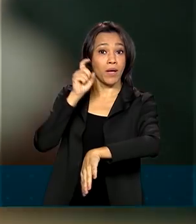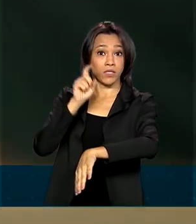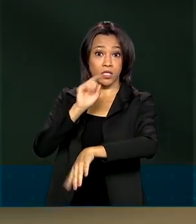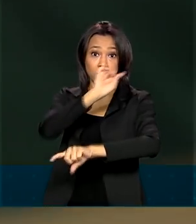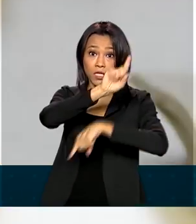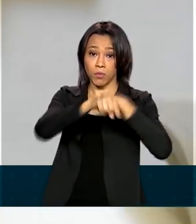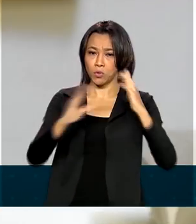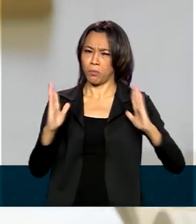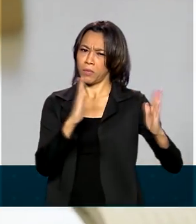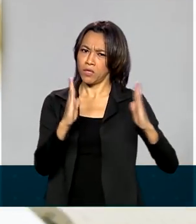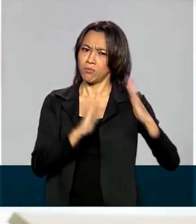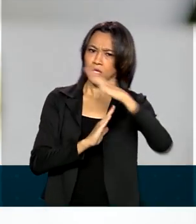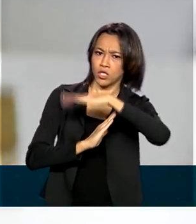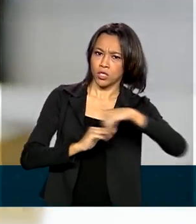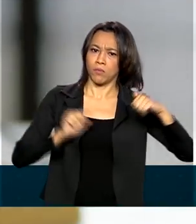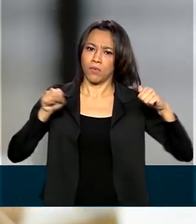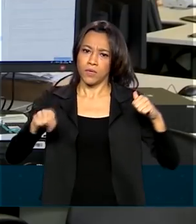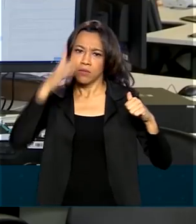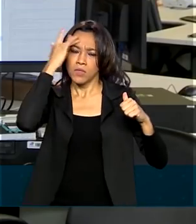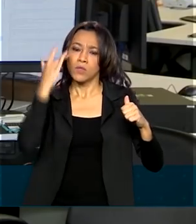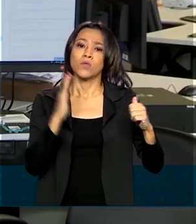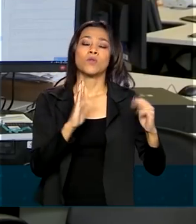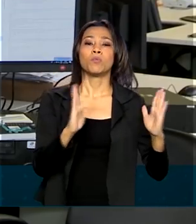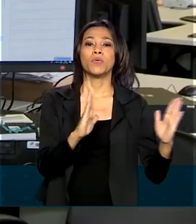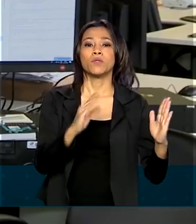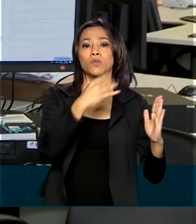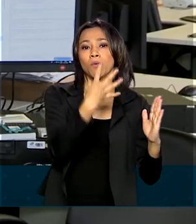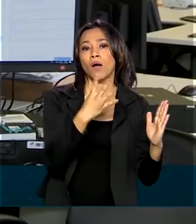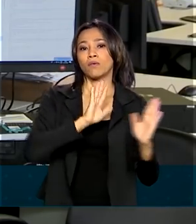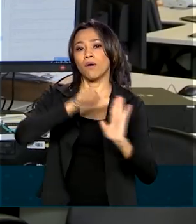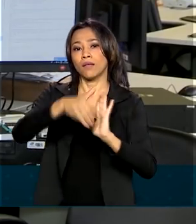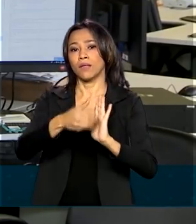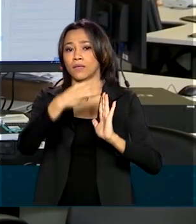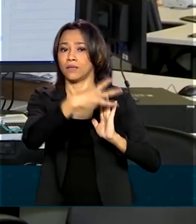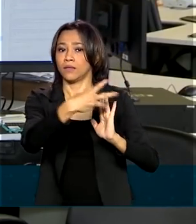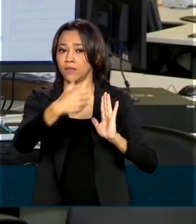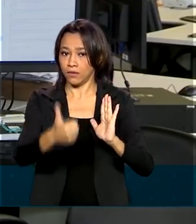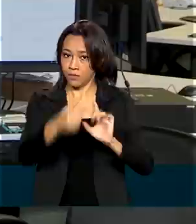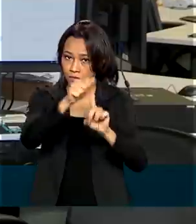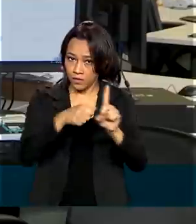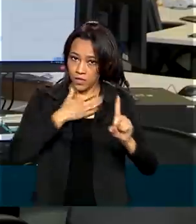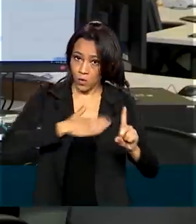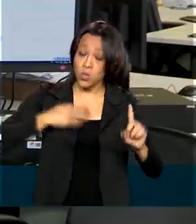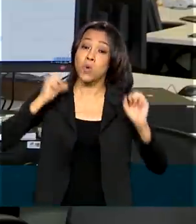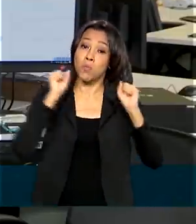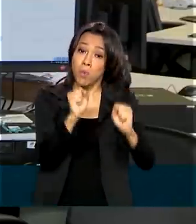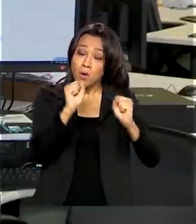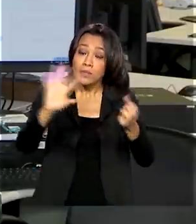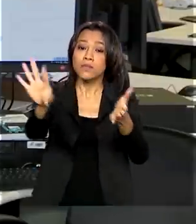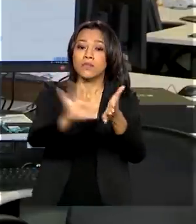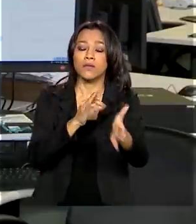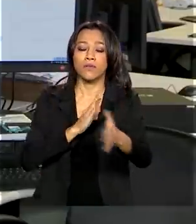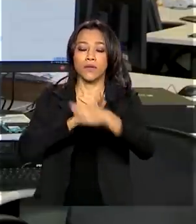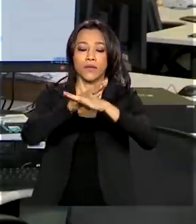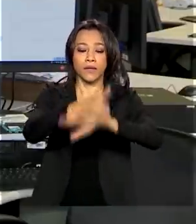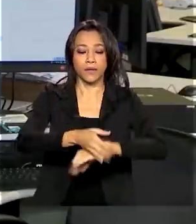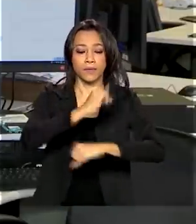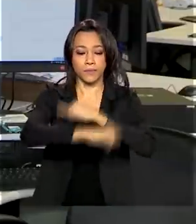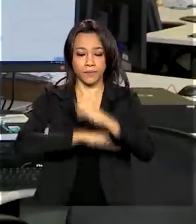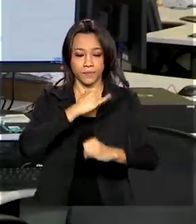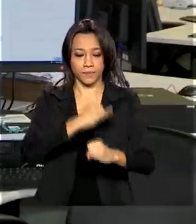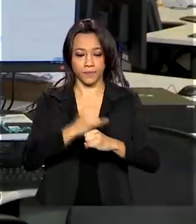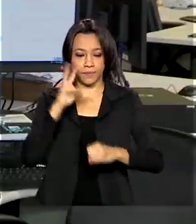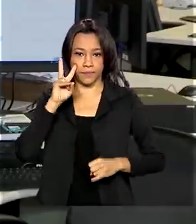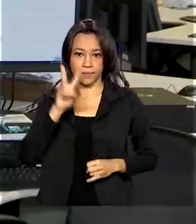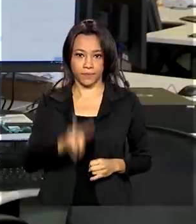desses candidatos irá de 4 a 31 de agosto. Os candidatos podem se inscrever no site fies.mec